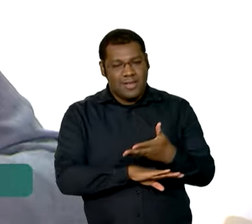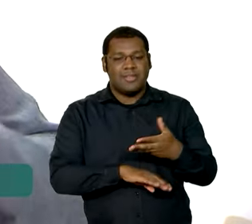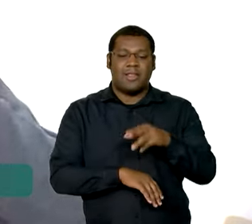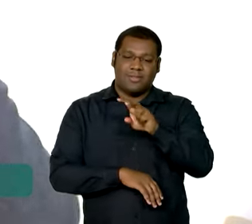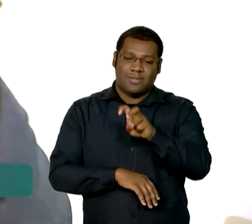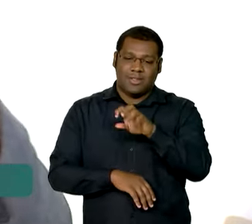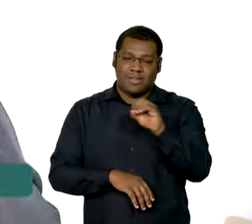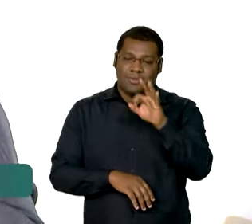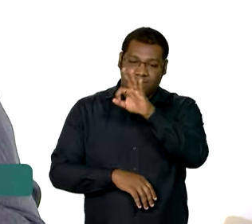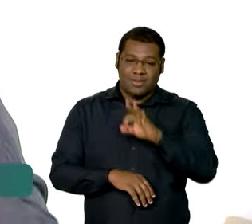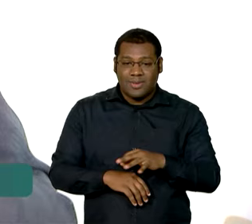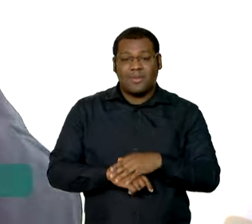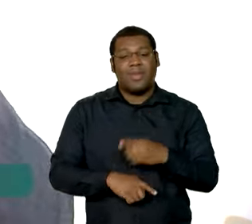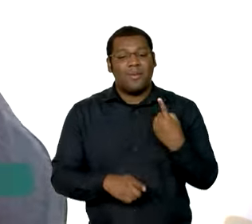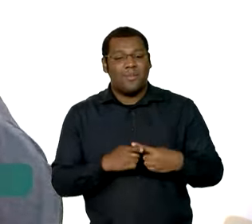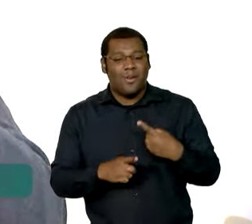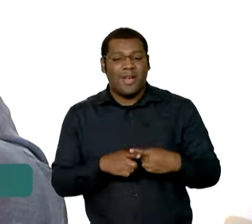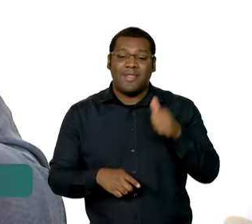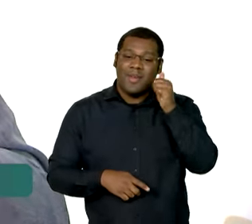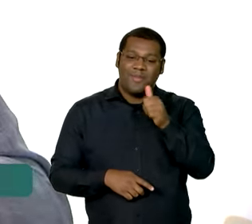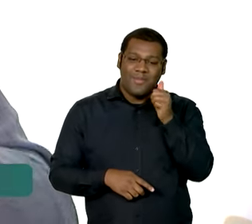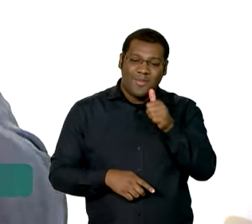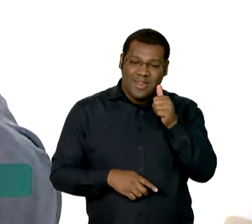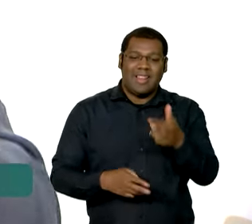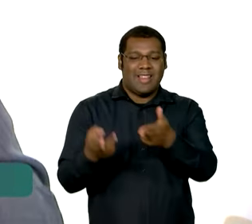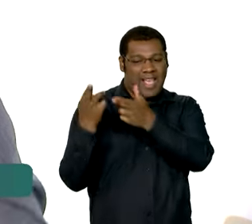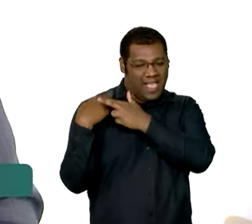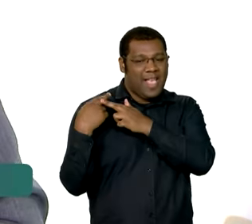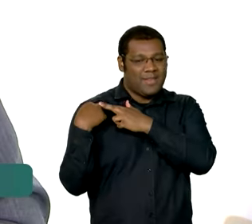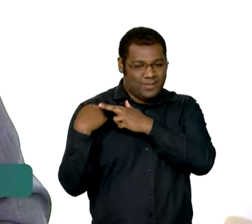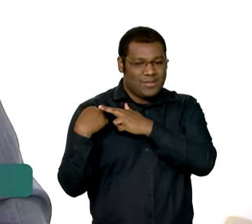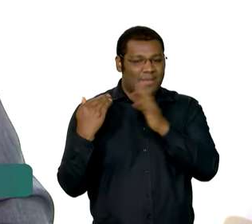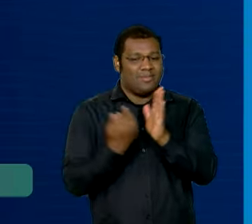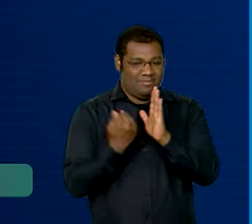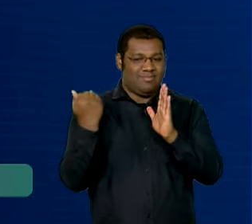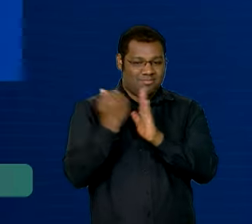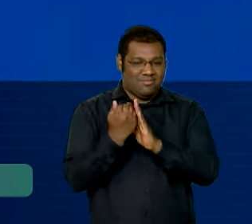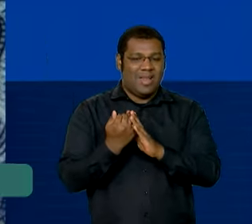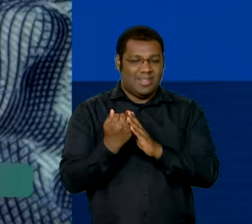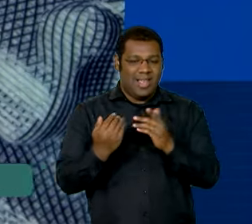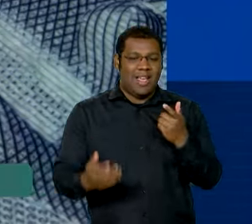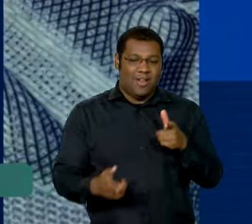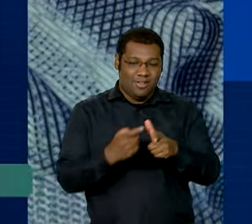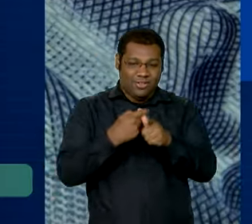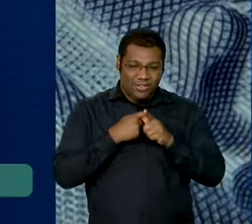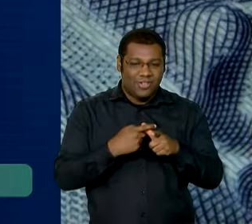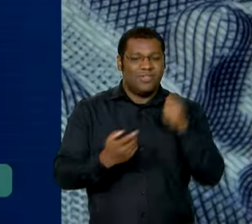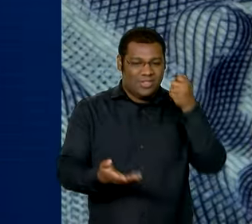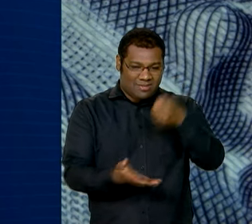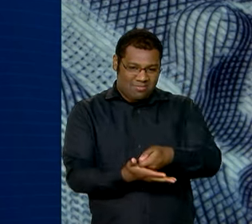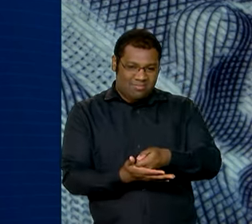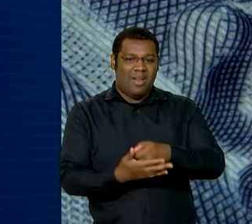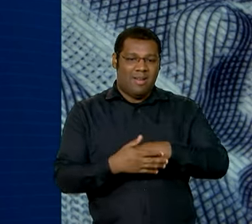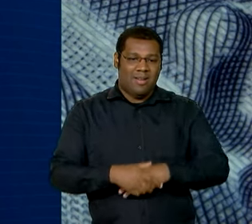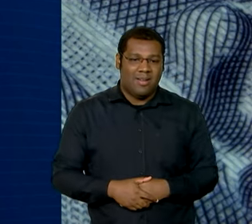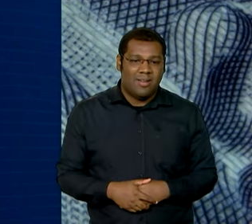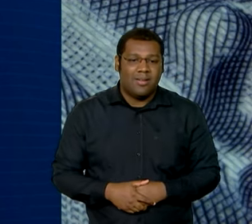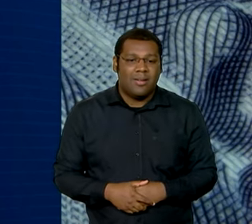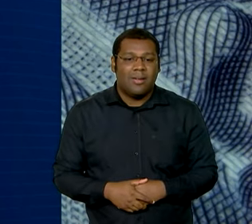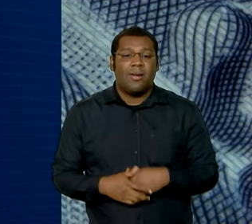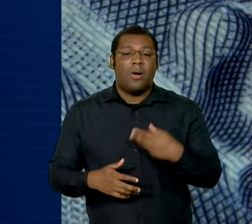pagadoras e a gente sabe que elas têm mais responsabilidade na hora de quitar as suas dívidas. Melhorias no Pronamp estão